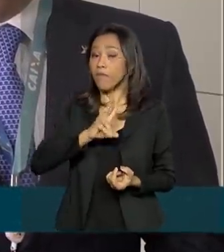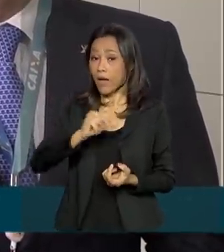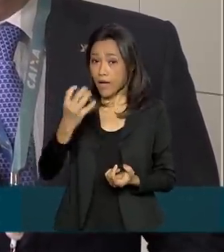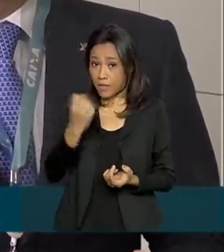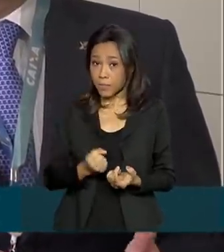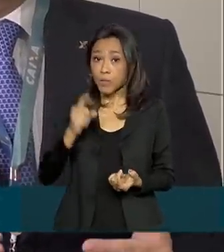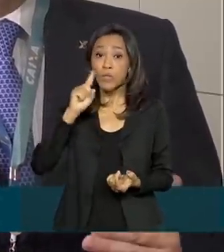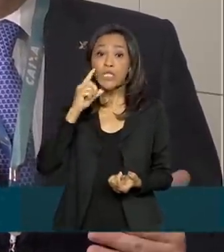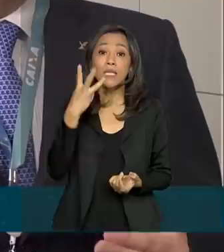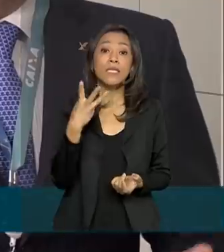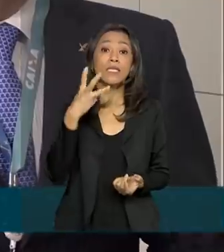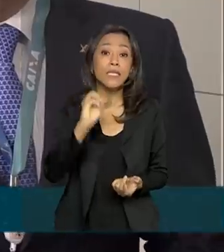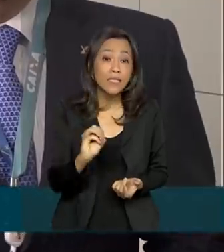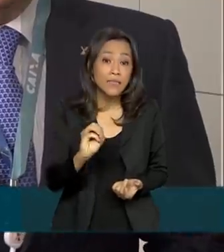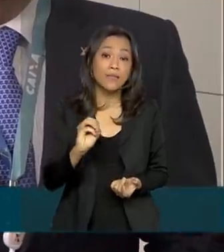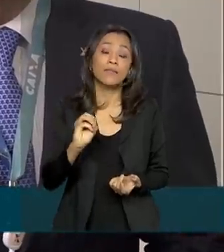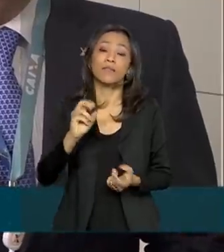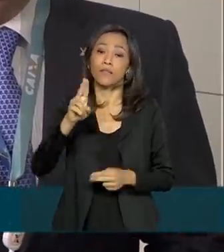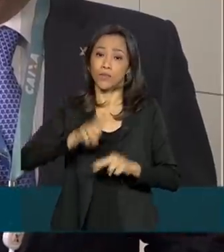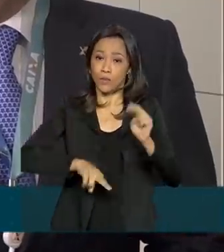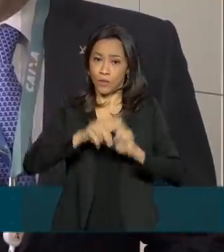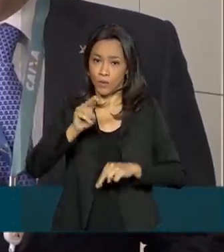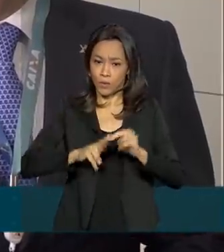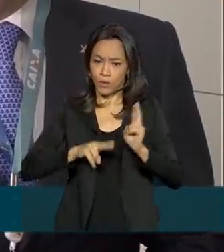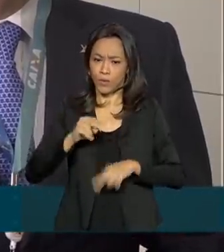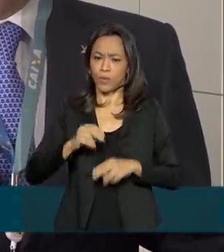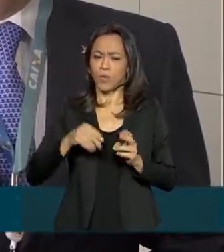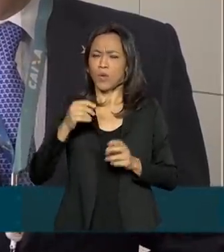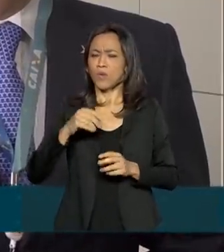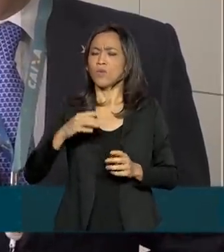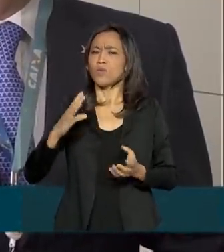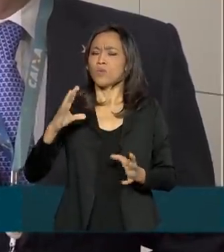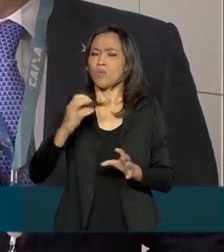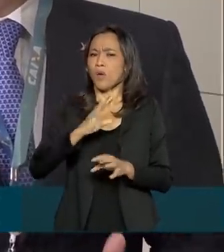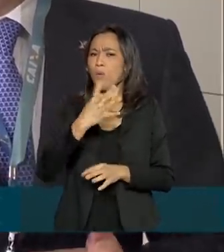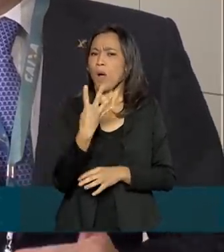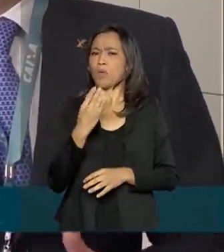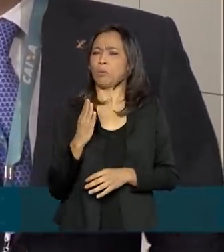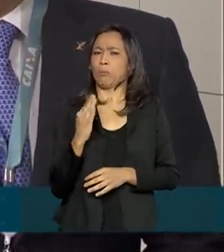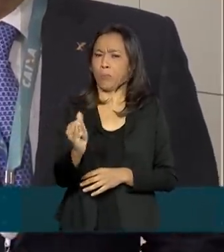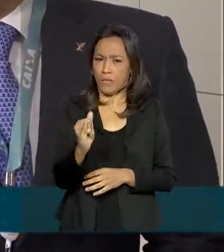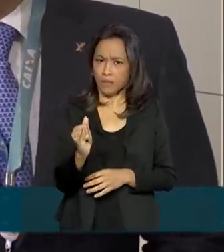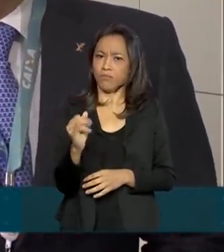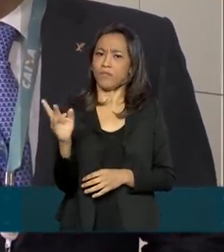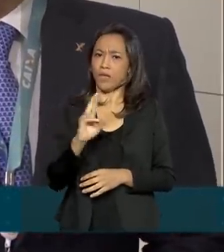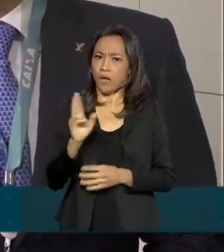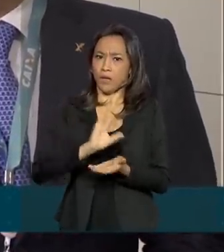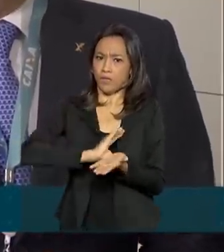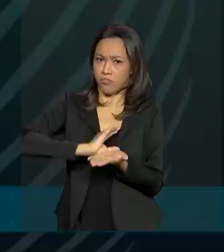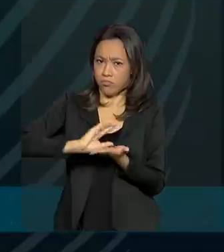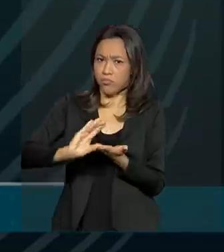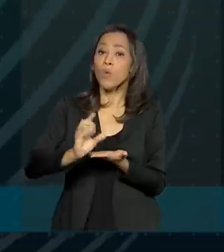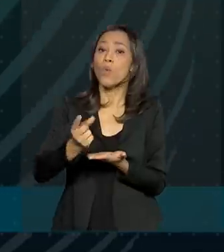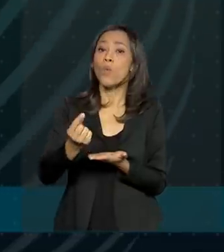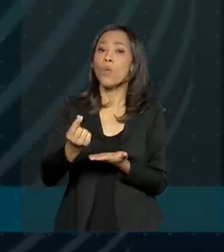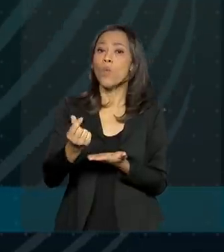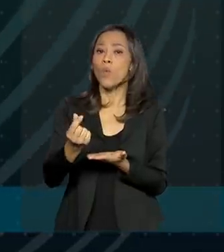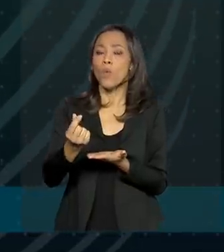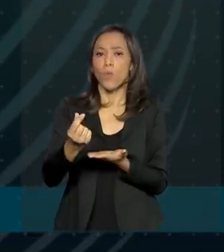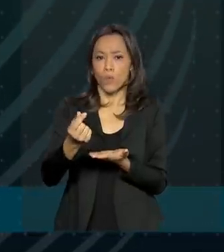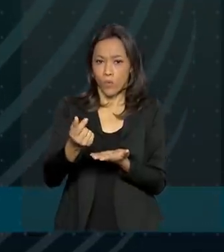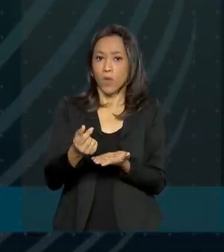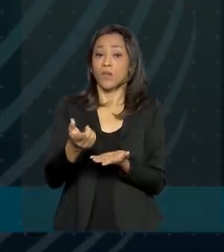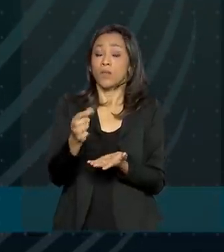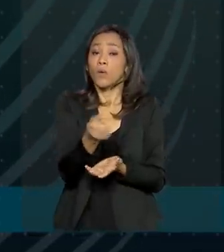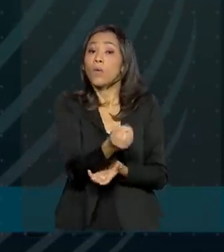do 6, ao redor de 4 bilhões e meio de reais, 6 milhões de pessoas. Tem direito